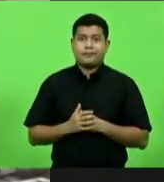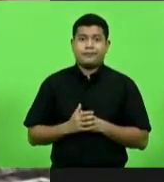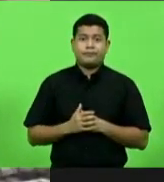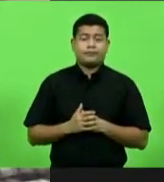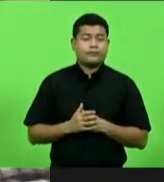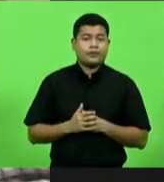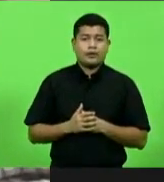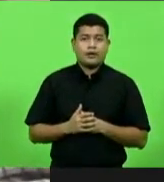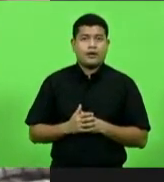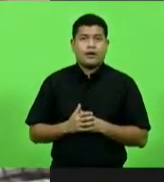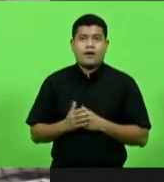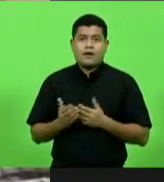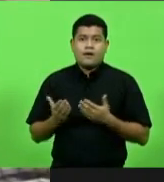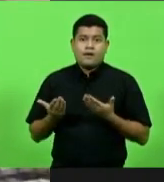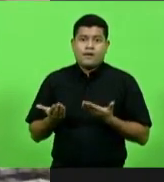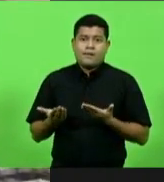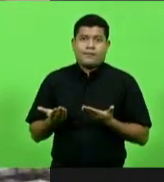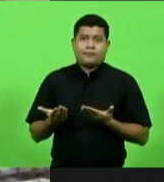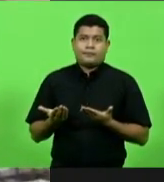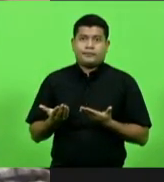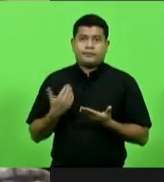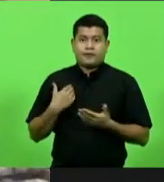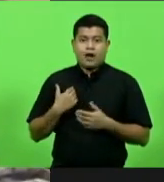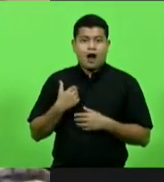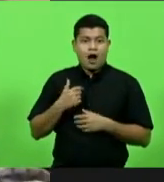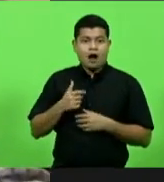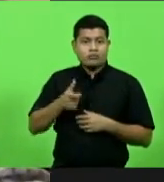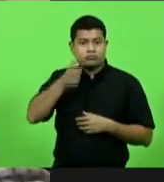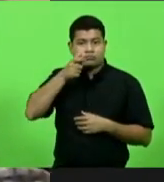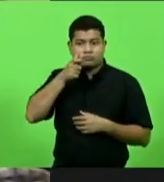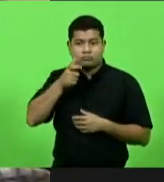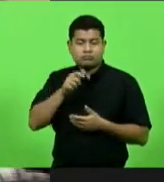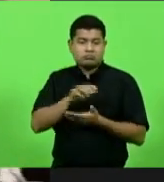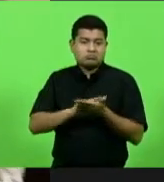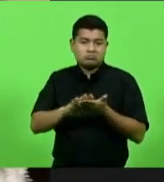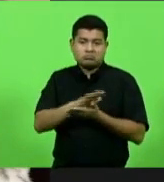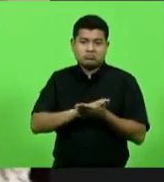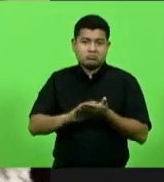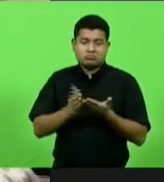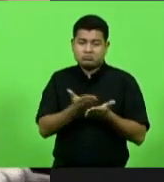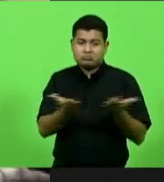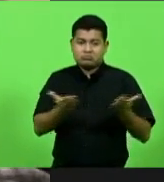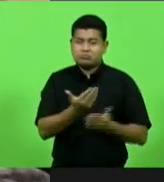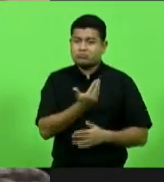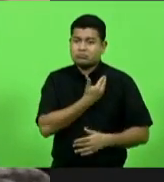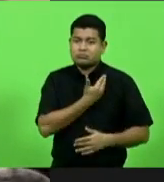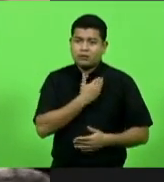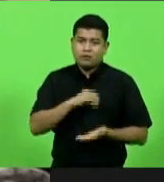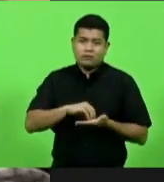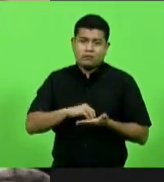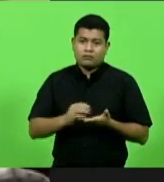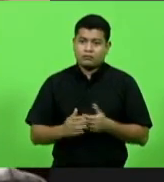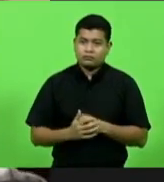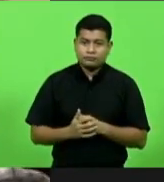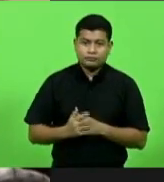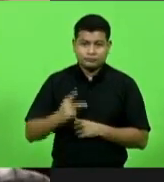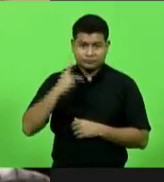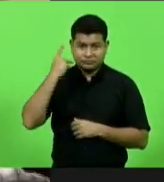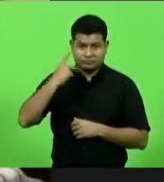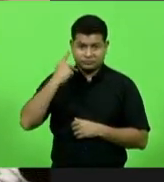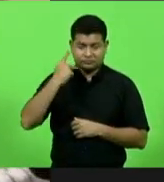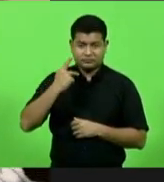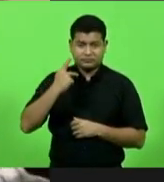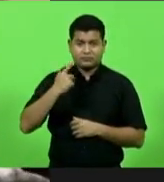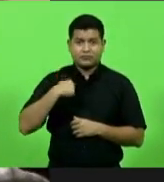praticamente sem nenhum acompanhamento dos colegas deputados. E, repito o que disse o deputado João Amin,